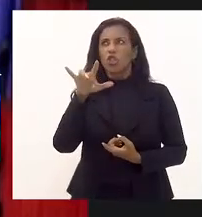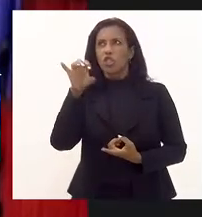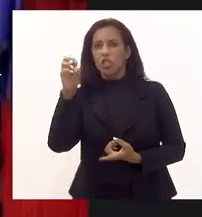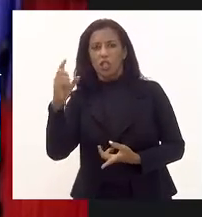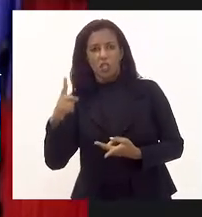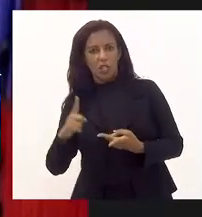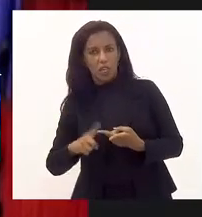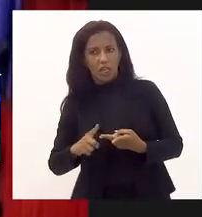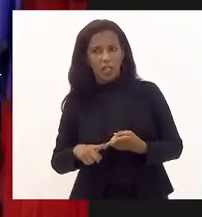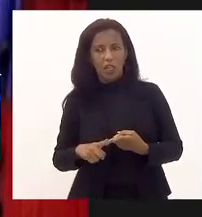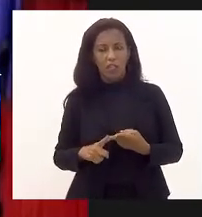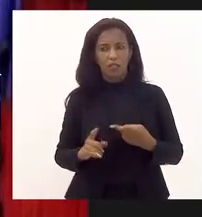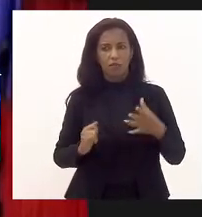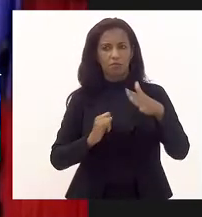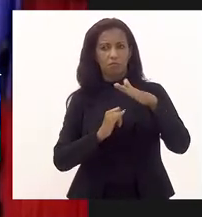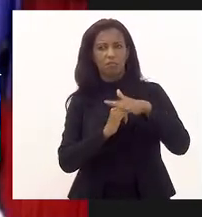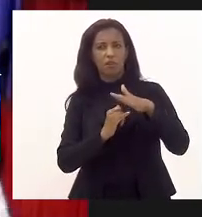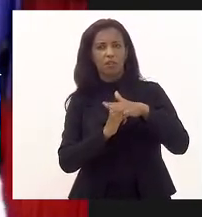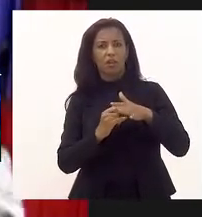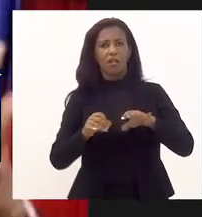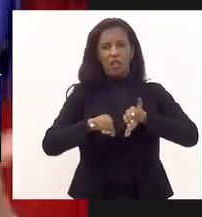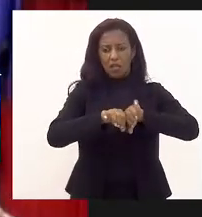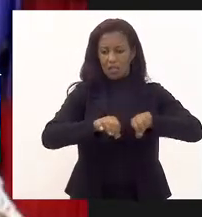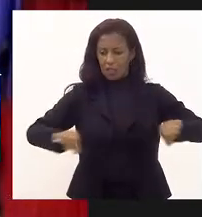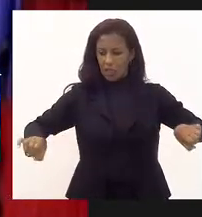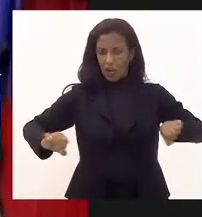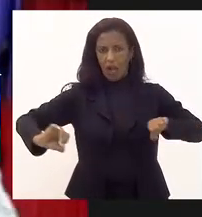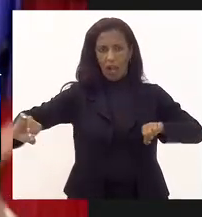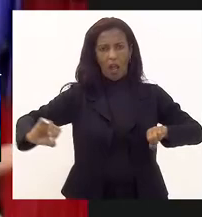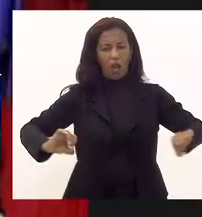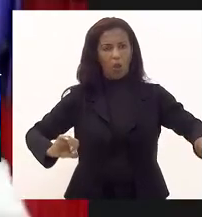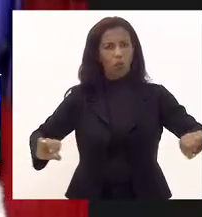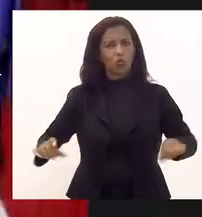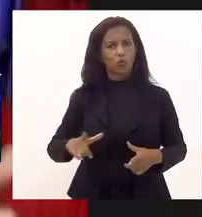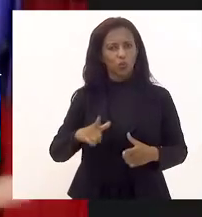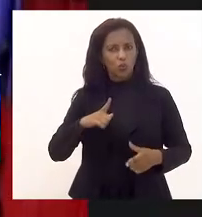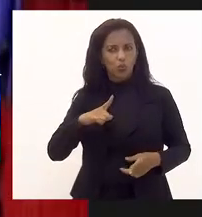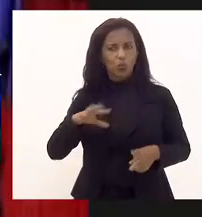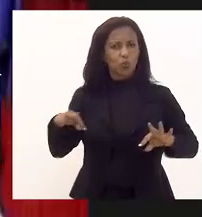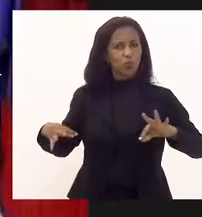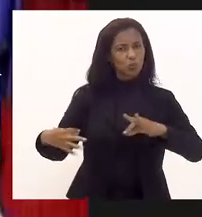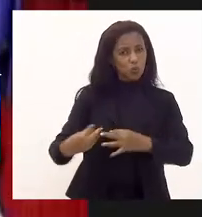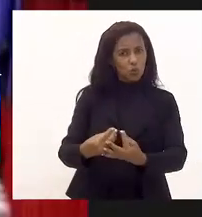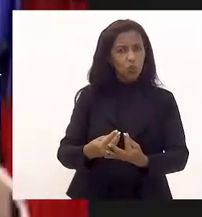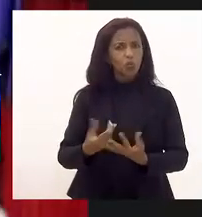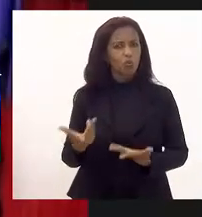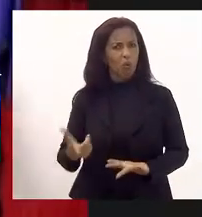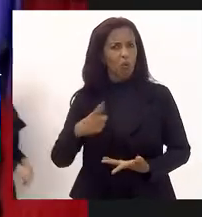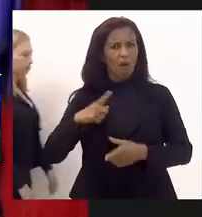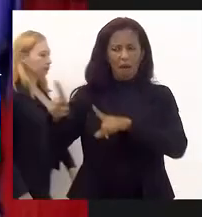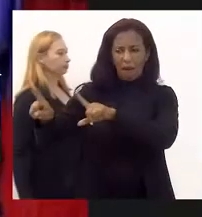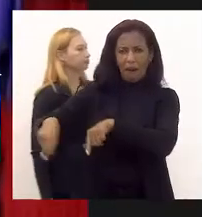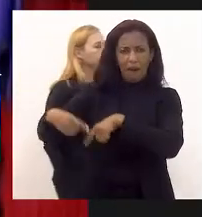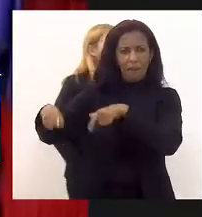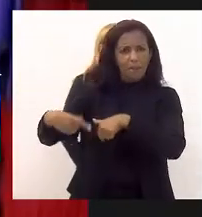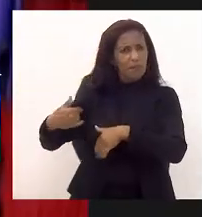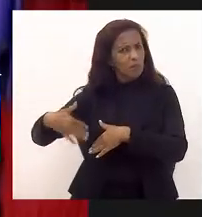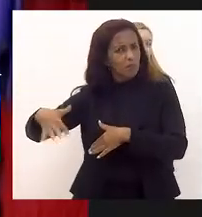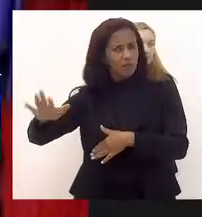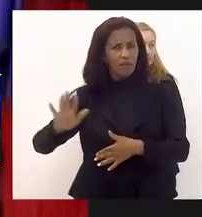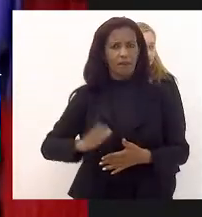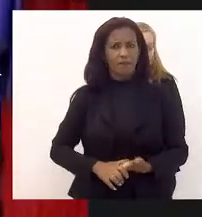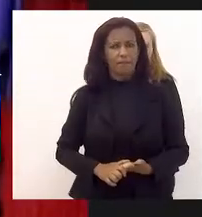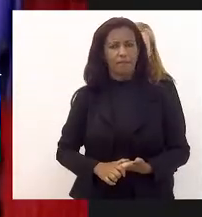né? Substituição é do sistema hidráulico, elétrico, troca de fios, limpeza, capina de ar externo e por aí vai.